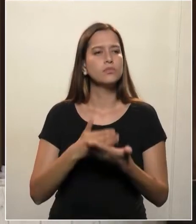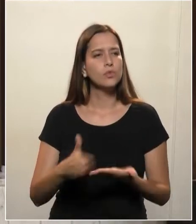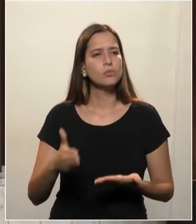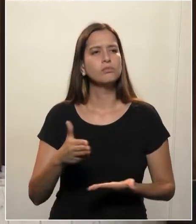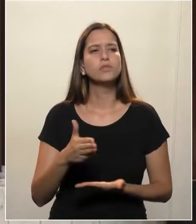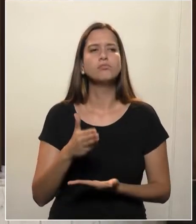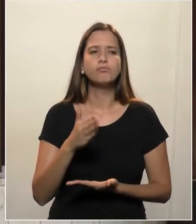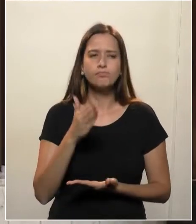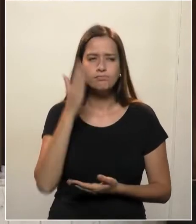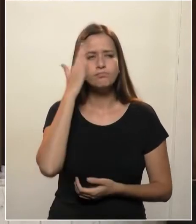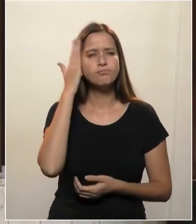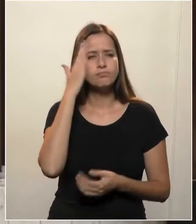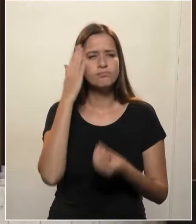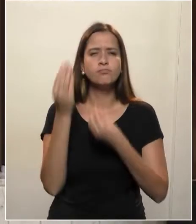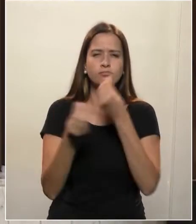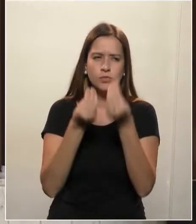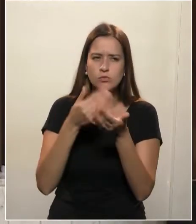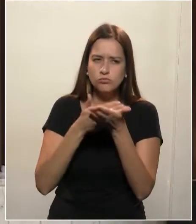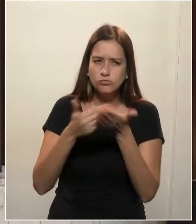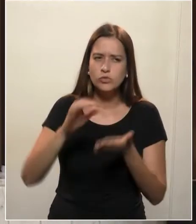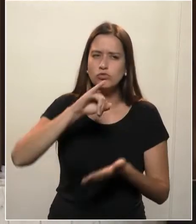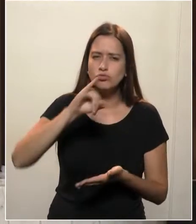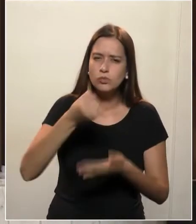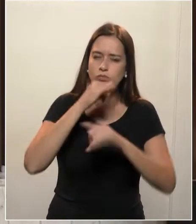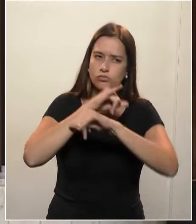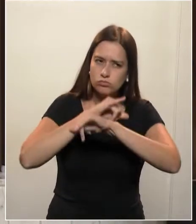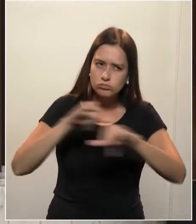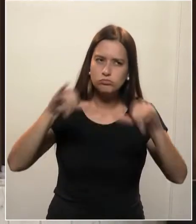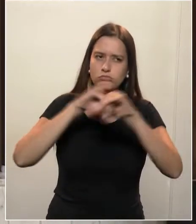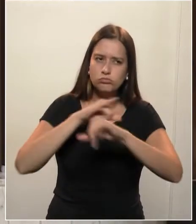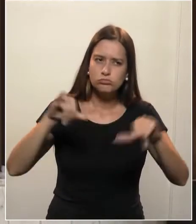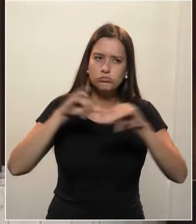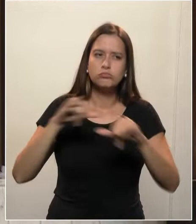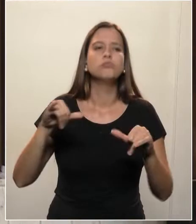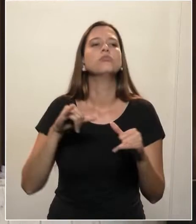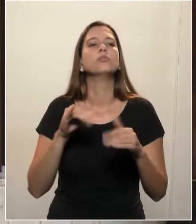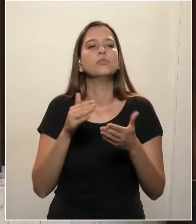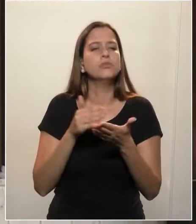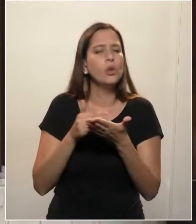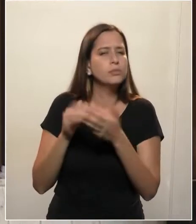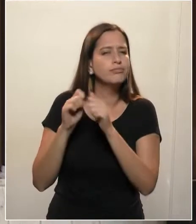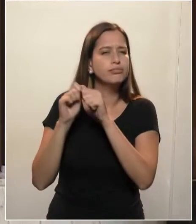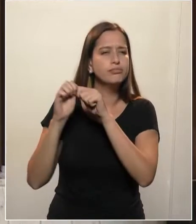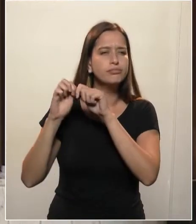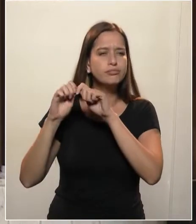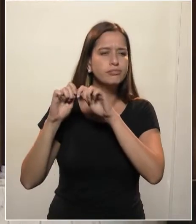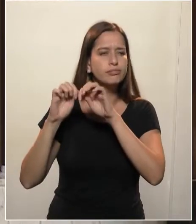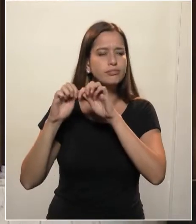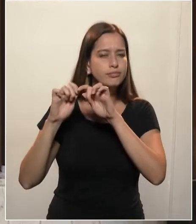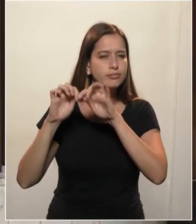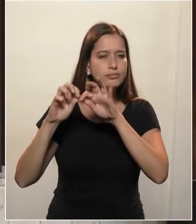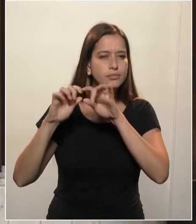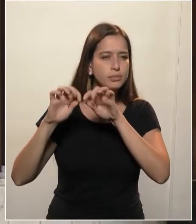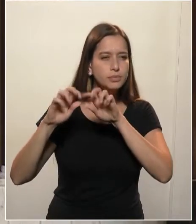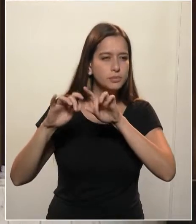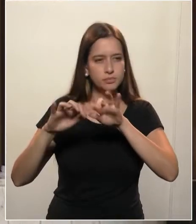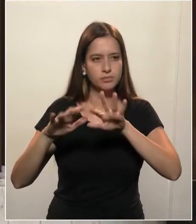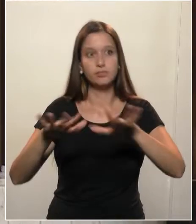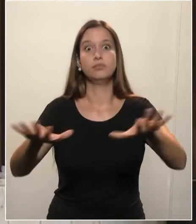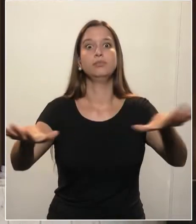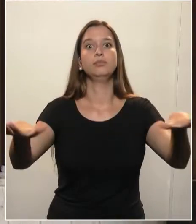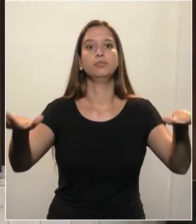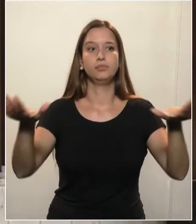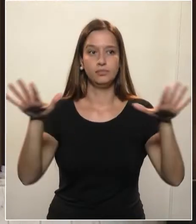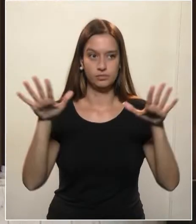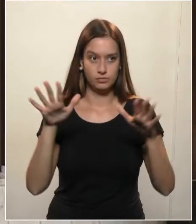de janeiro desse ano. Uma epidemia que em pouco mais de dois meses virou uma